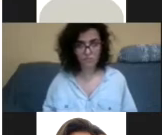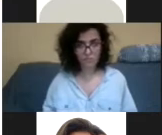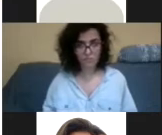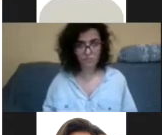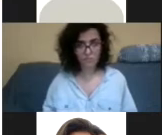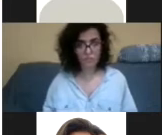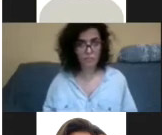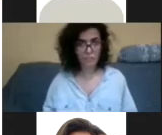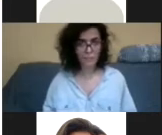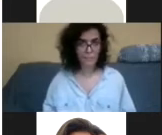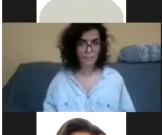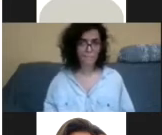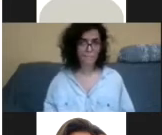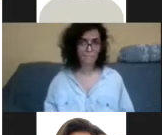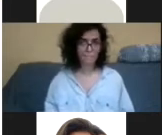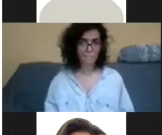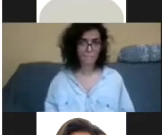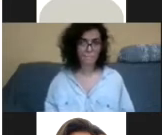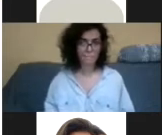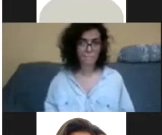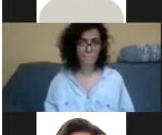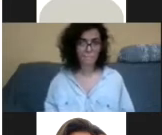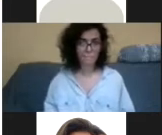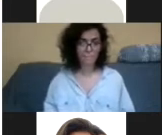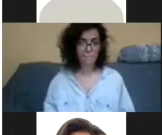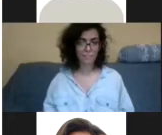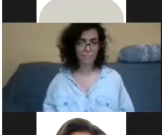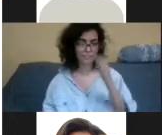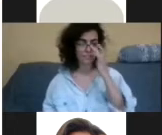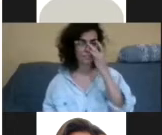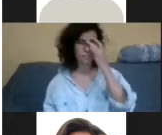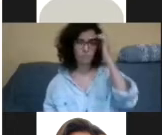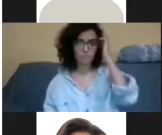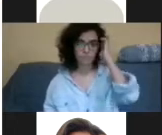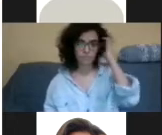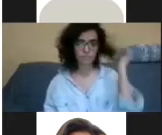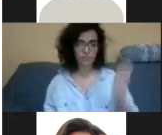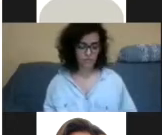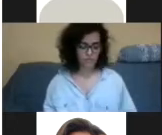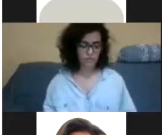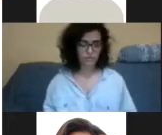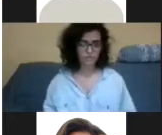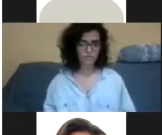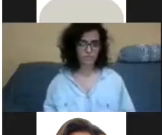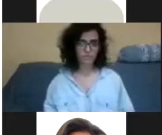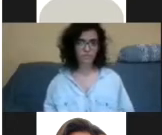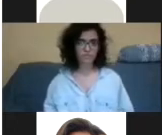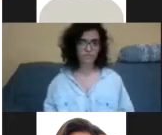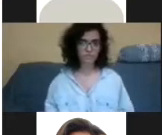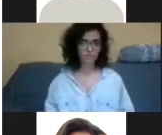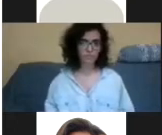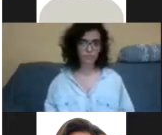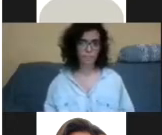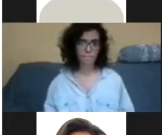porque na cartilha a gente tem um slide que fala, o que que eu faço quando alguém quer tocar nas minhas partezinhas? Mas eu